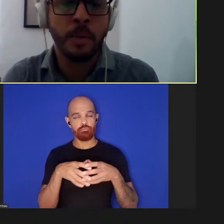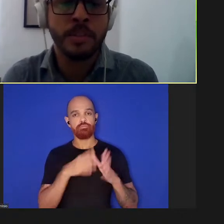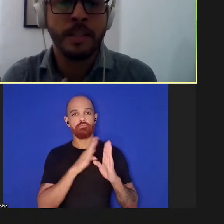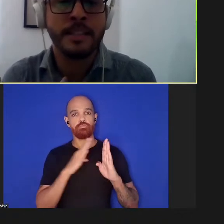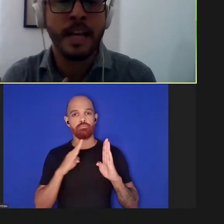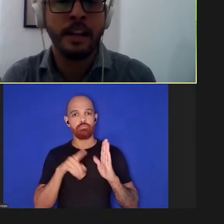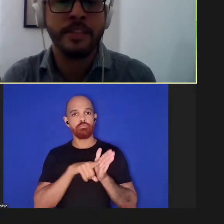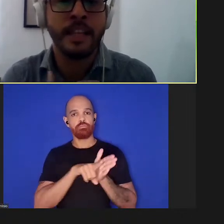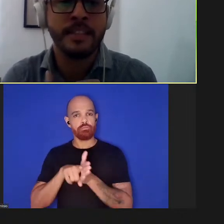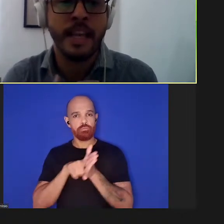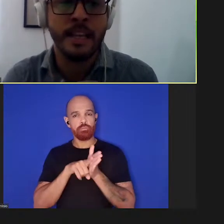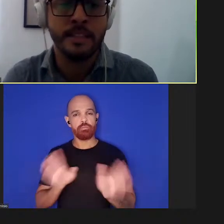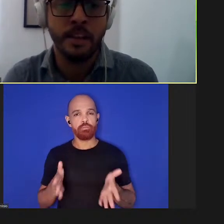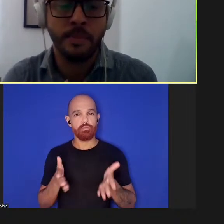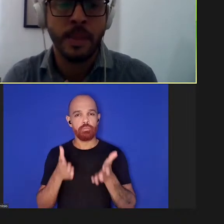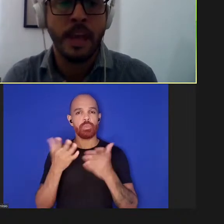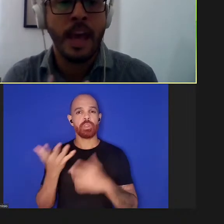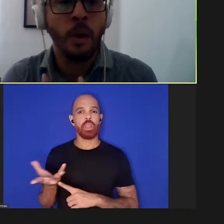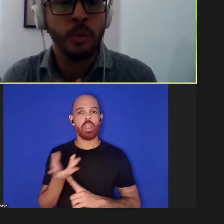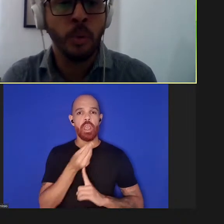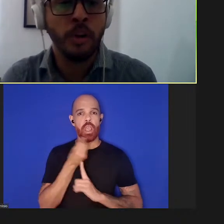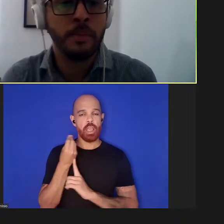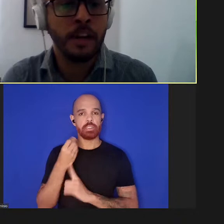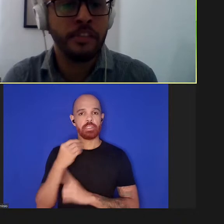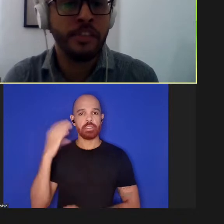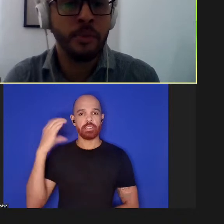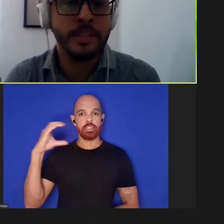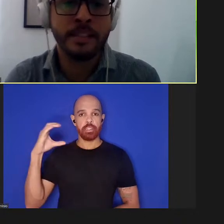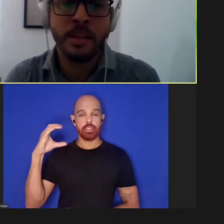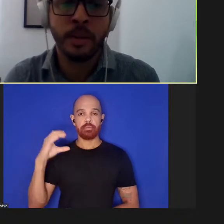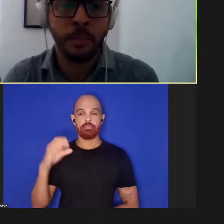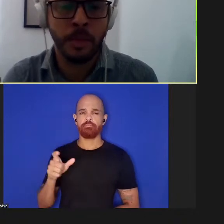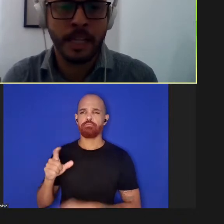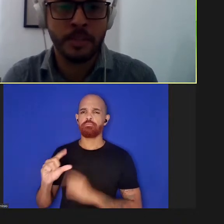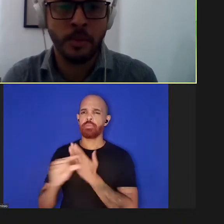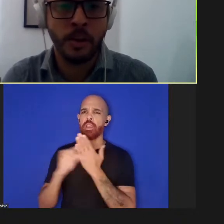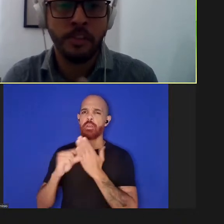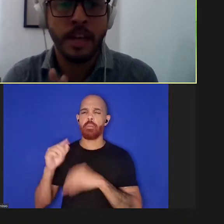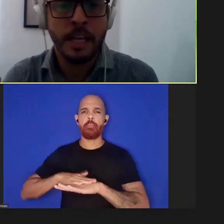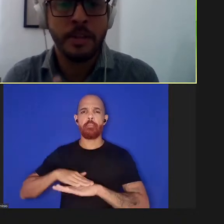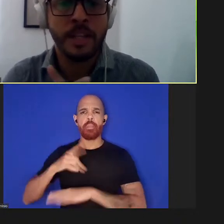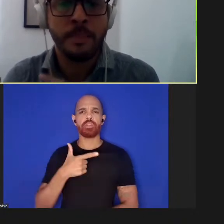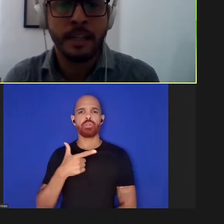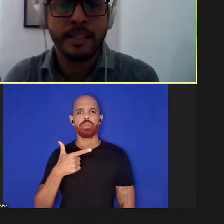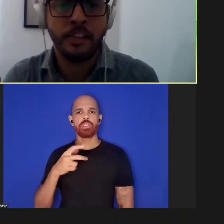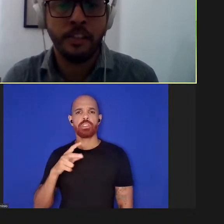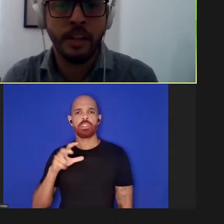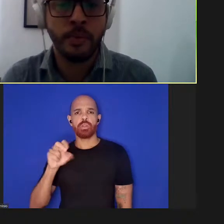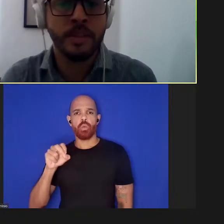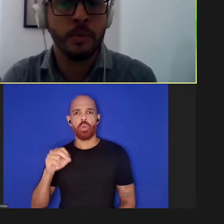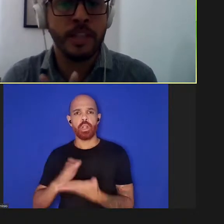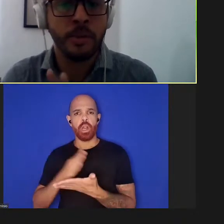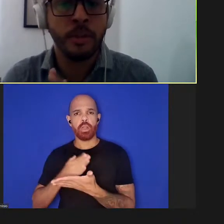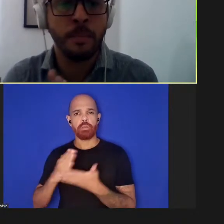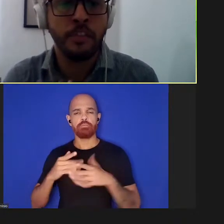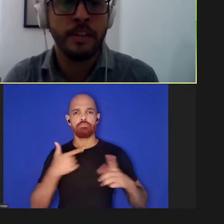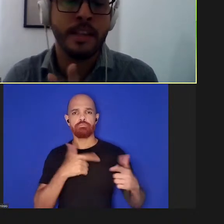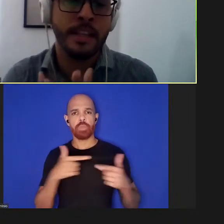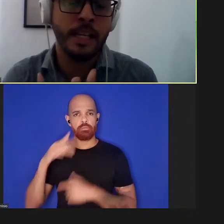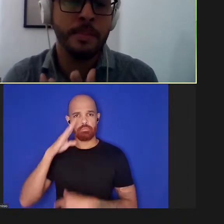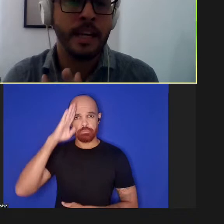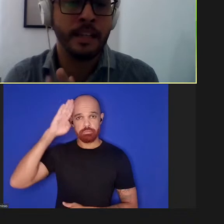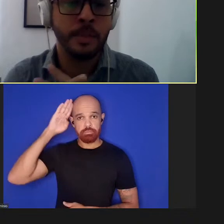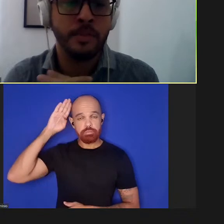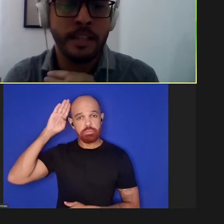dedica à promoção das artes e das ciências. É autor de mais de 250 publicações e seu trabalho científico se concentrando na